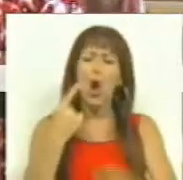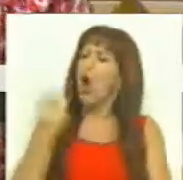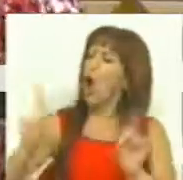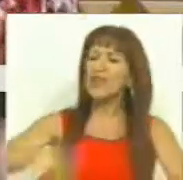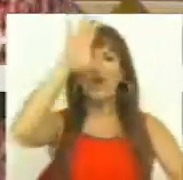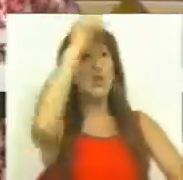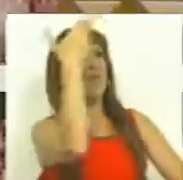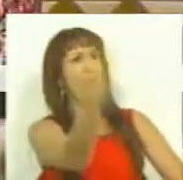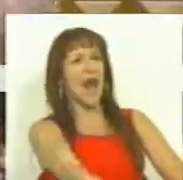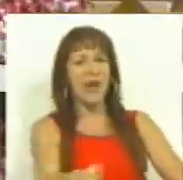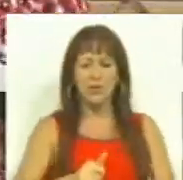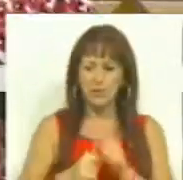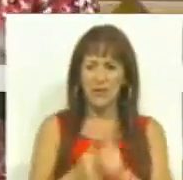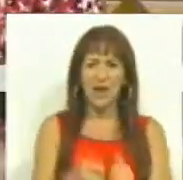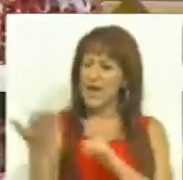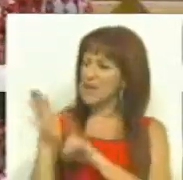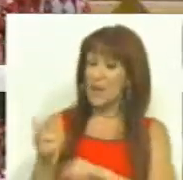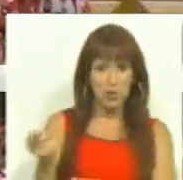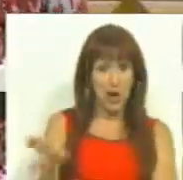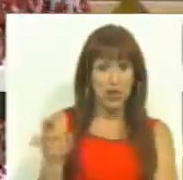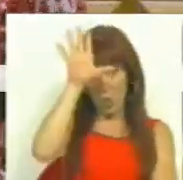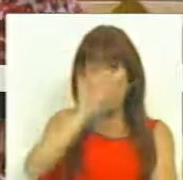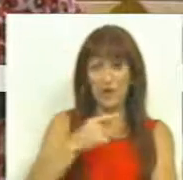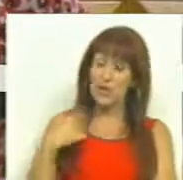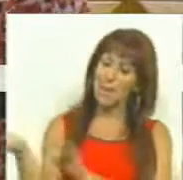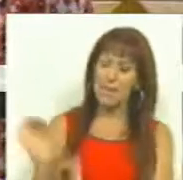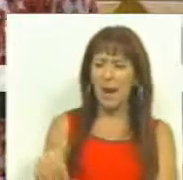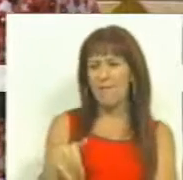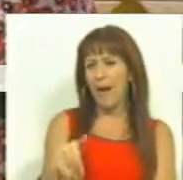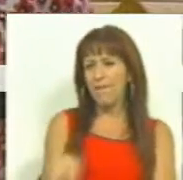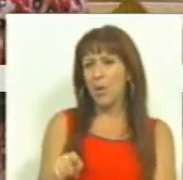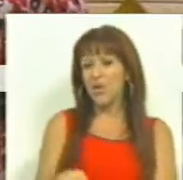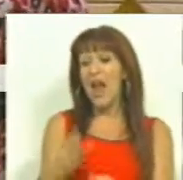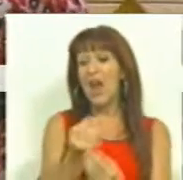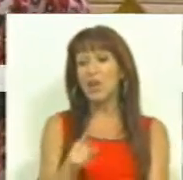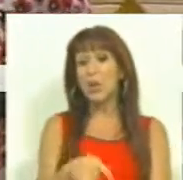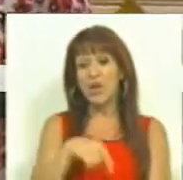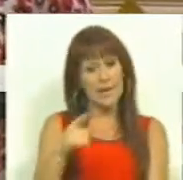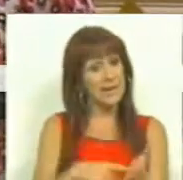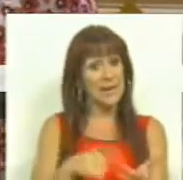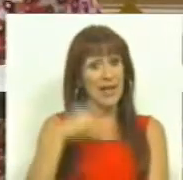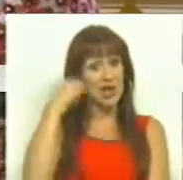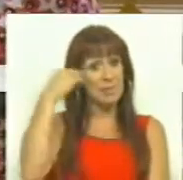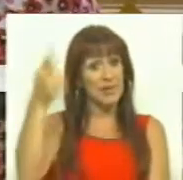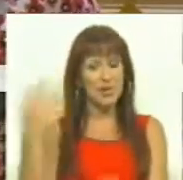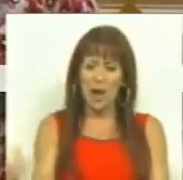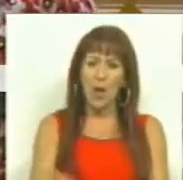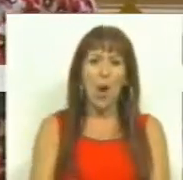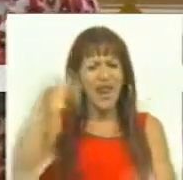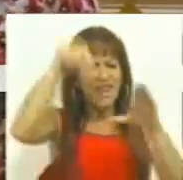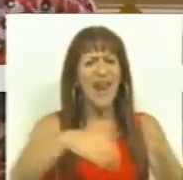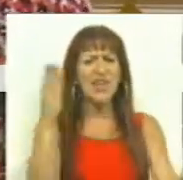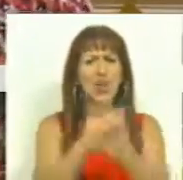vez este governo, seguindo exemplos de governos anteriores, se prepara para que estes alunos como cidades especiais estejam nas